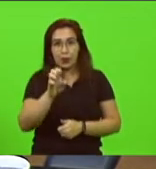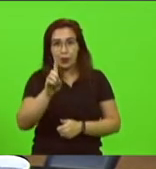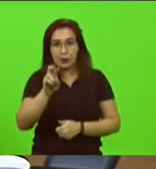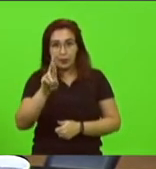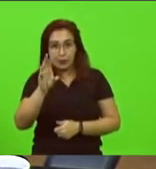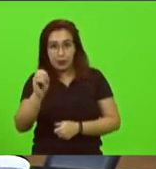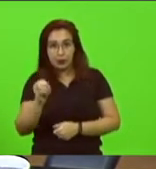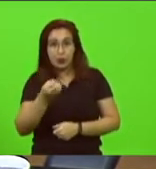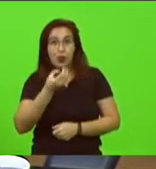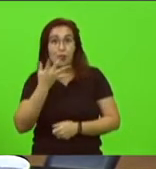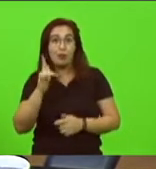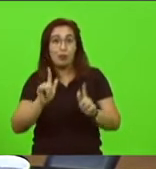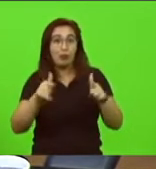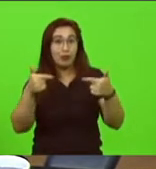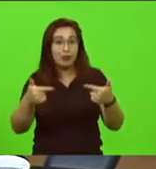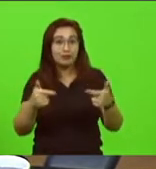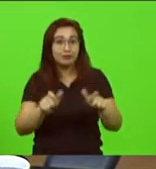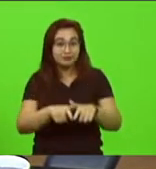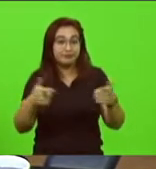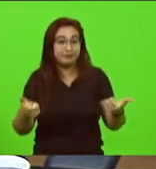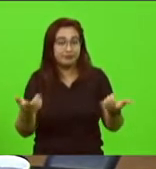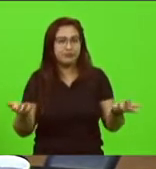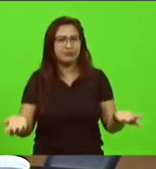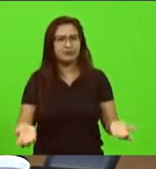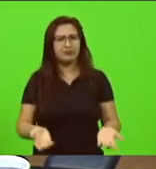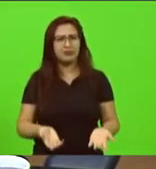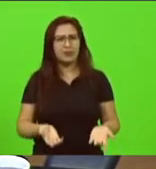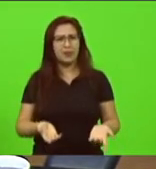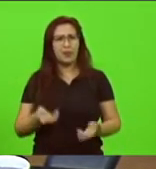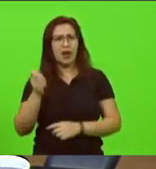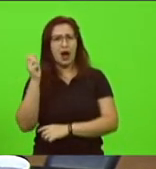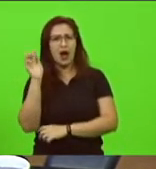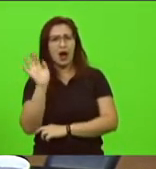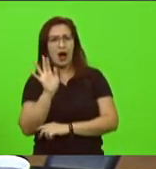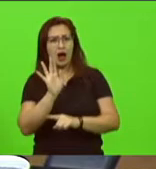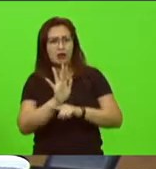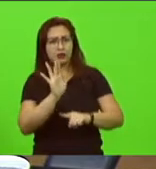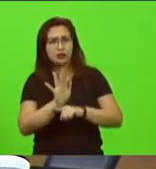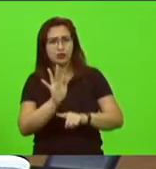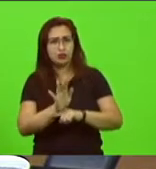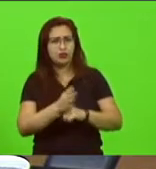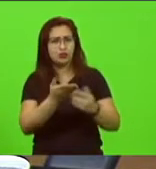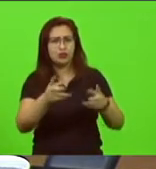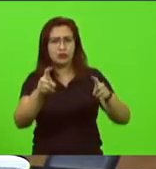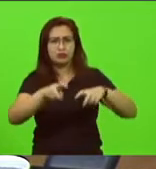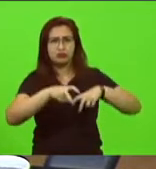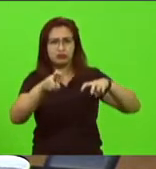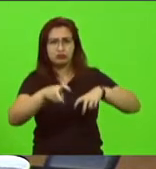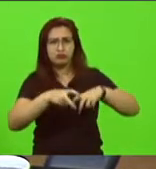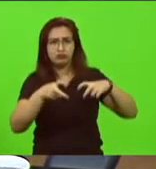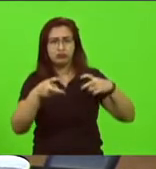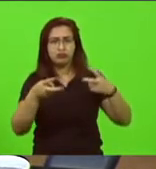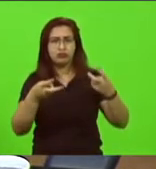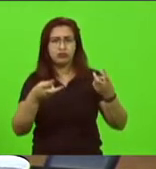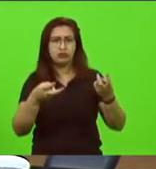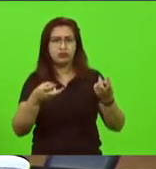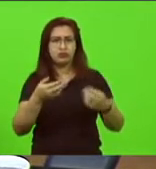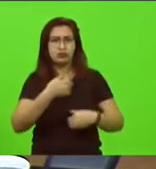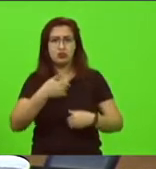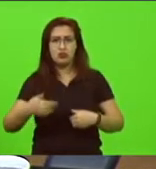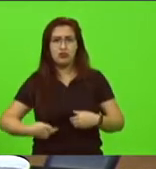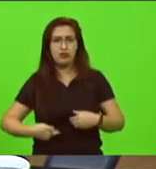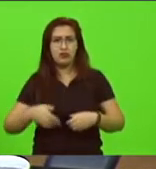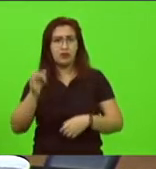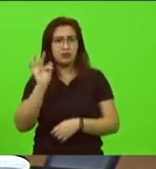de recurso de subsídio de socorro para os agricultores do governo federal não veio